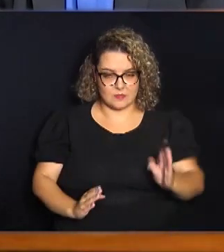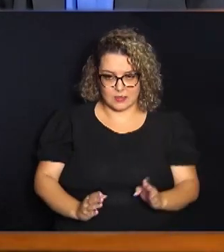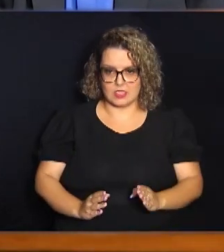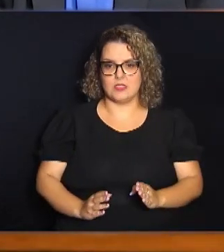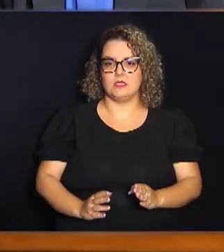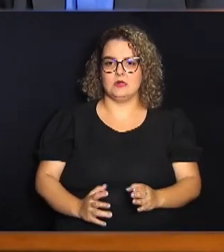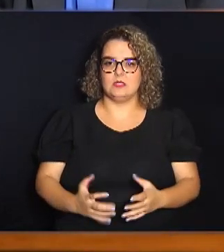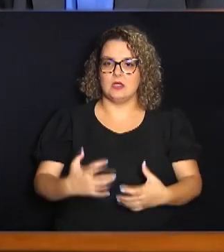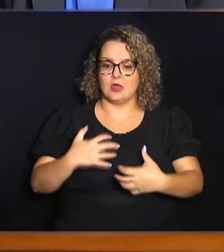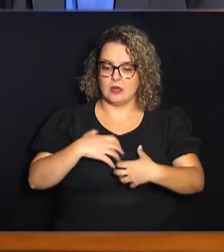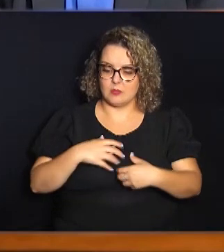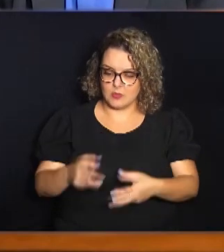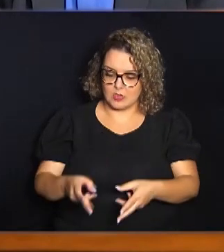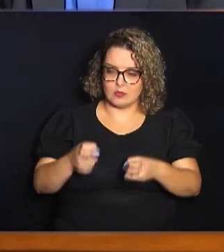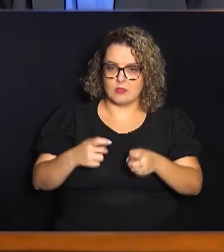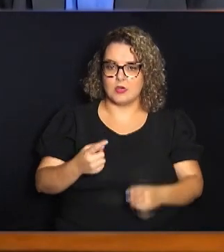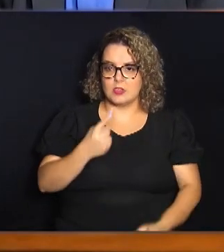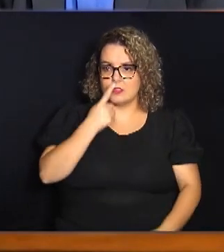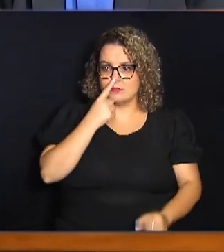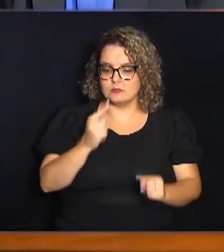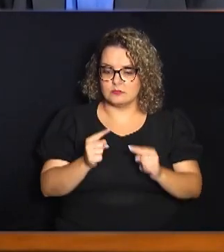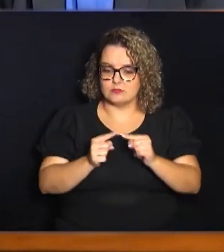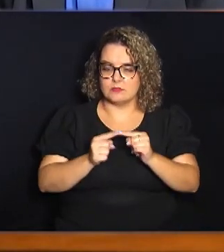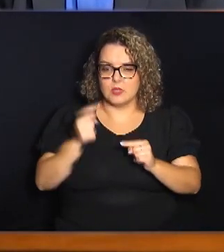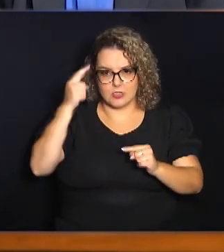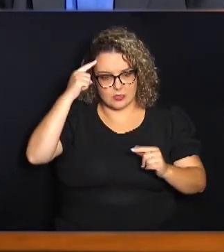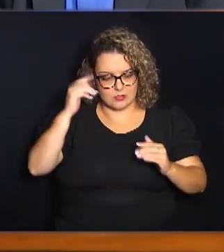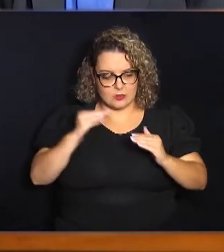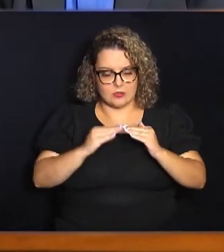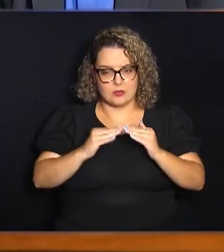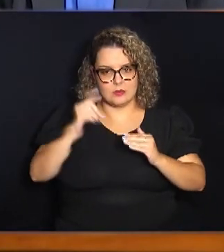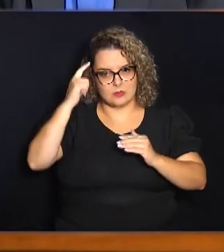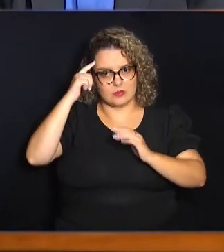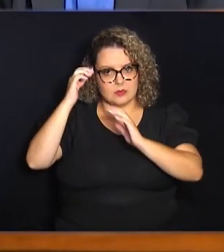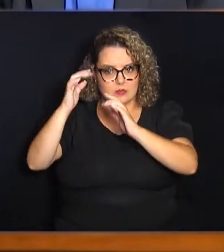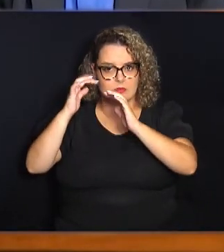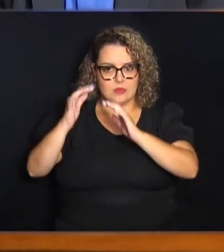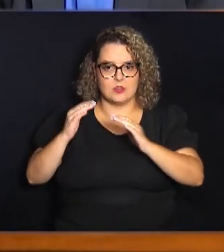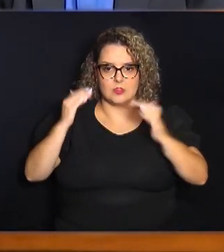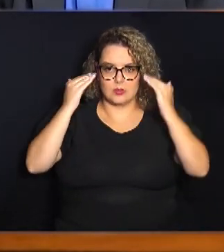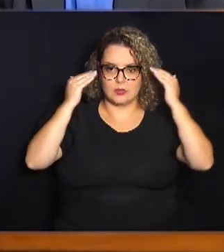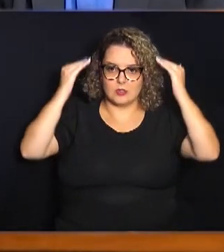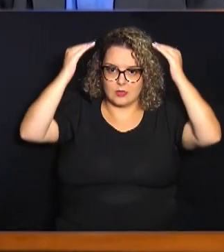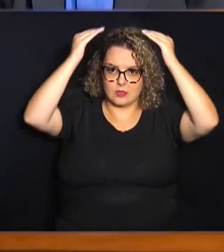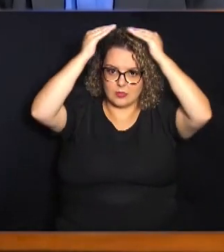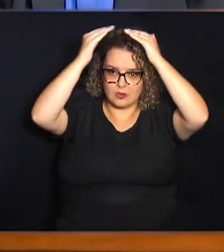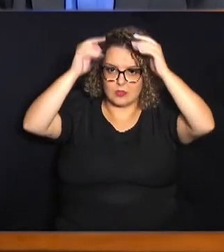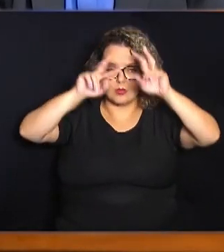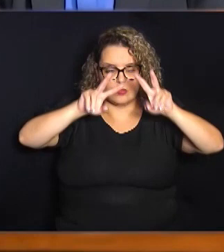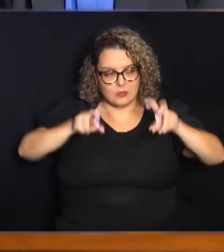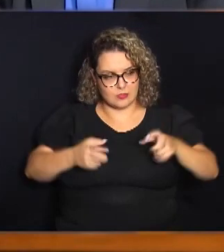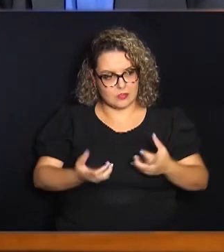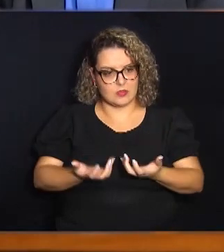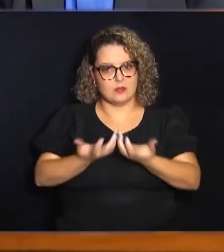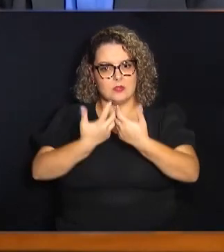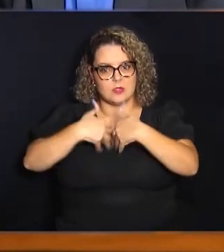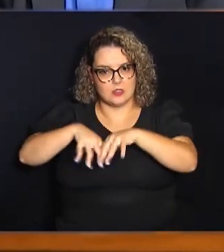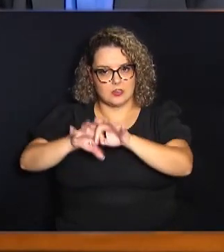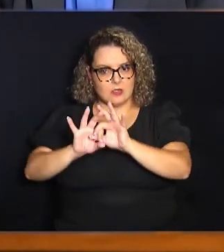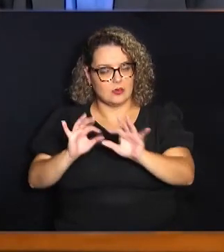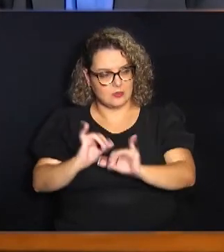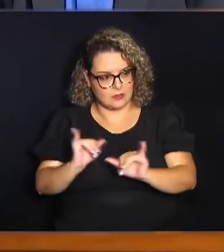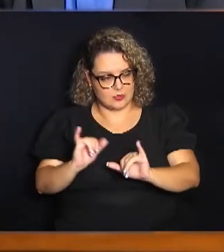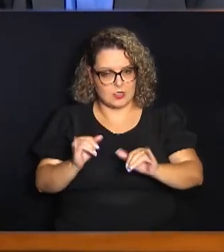sintonia, a afinidade do pensamento do Papa com o tema da nossa campanha da Fraternidade.